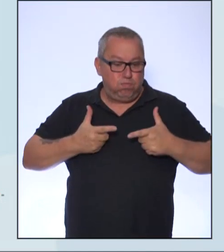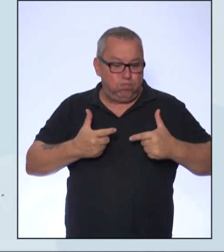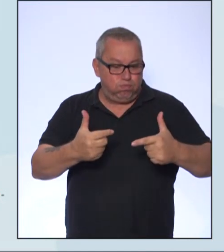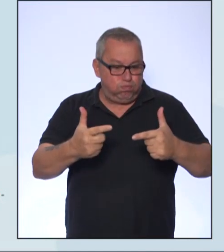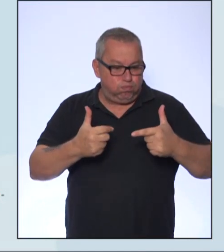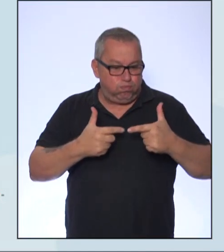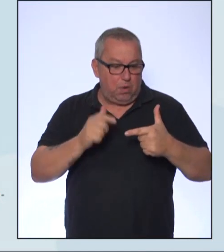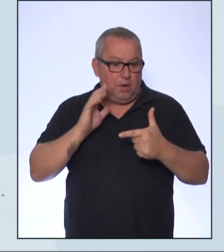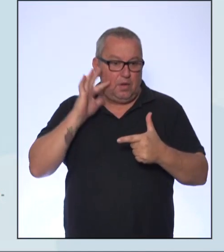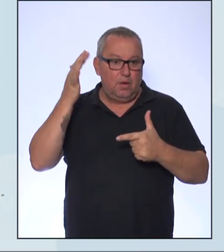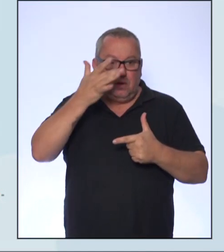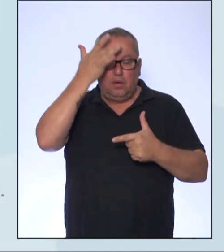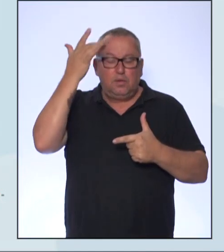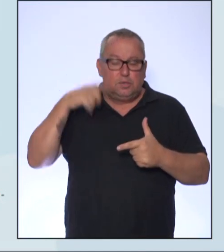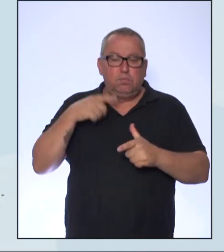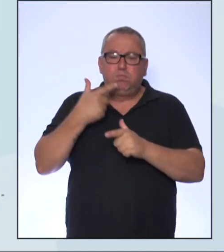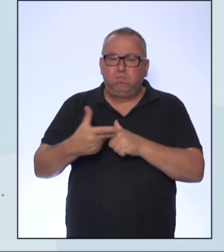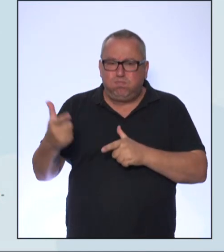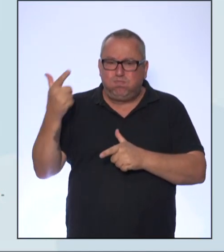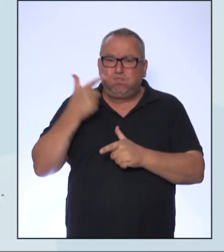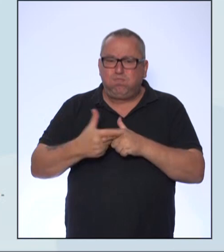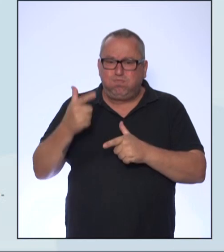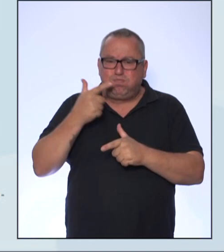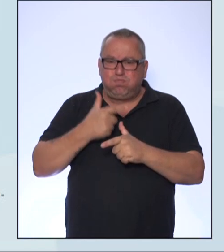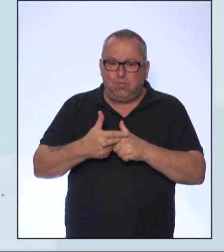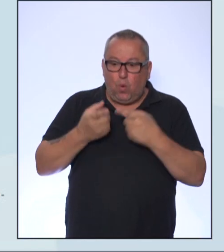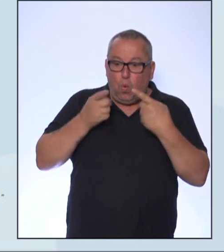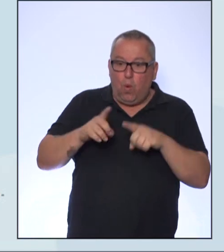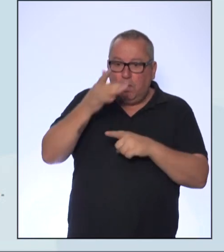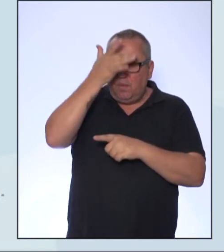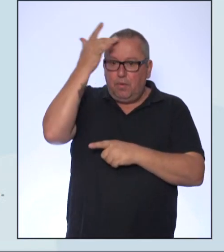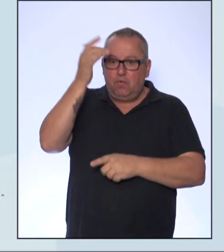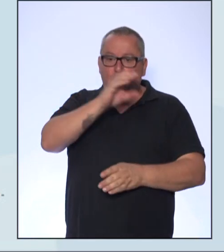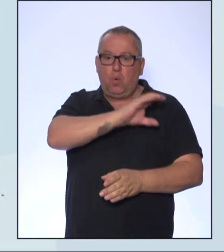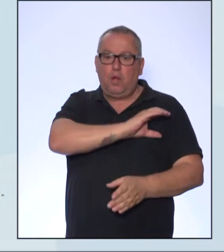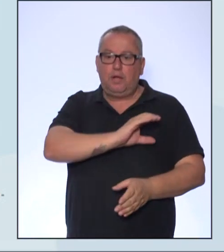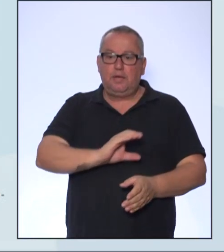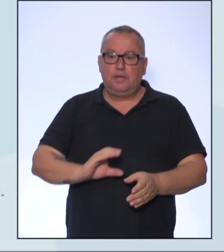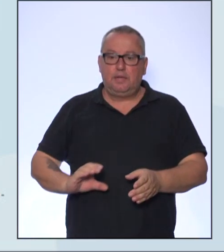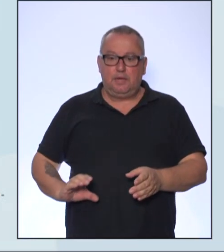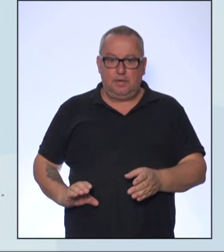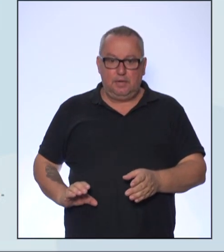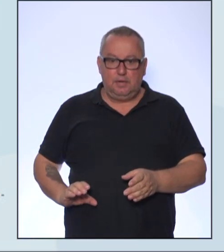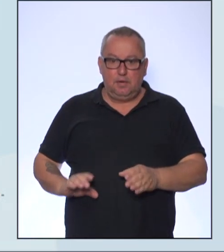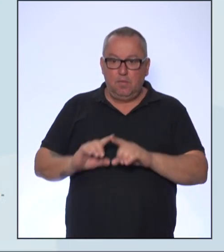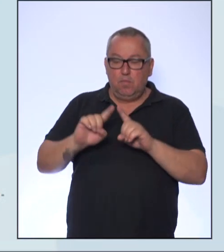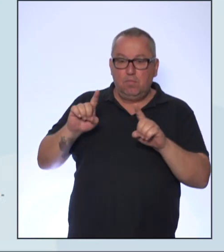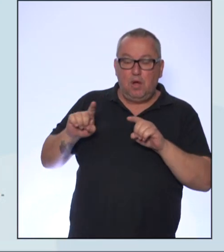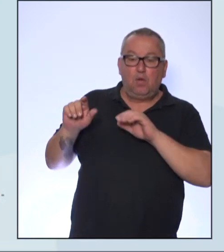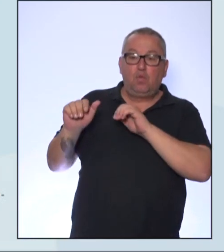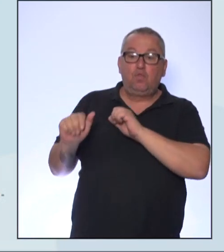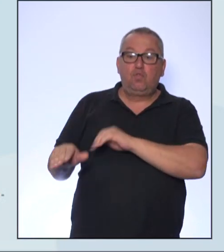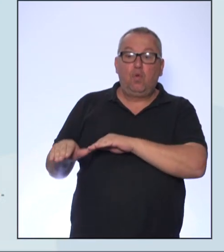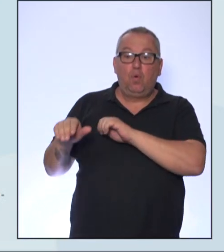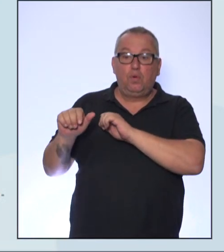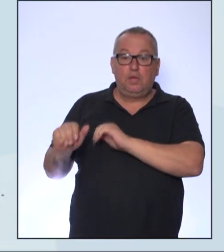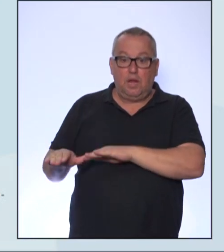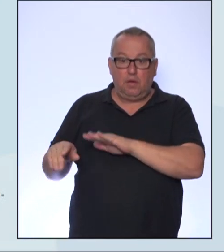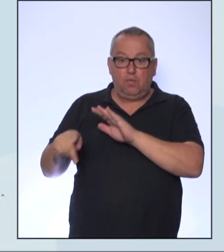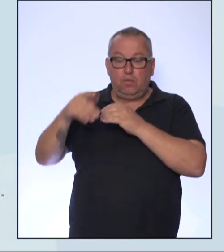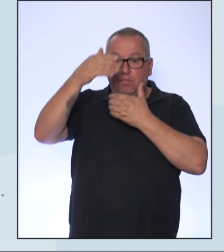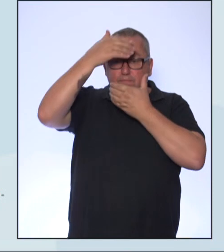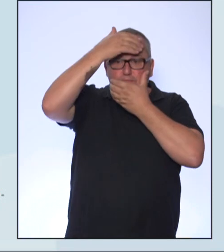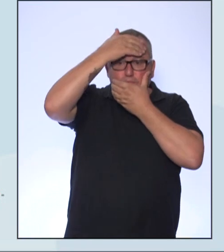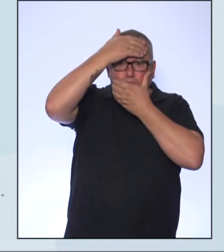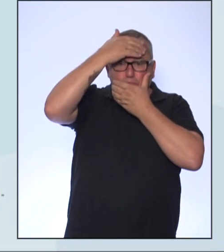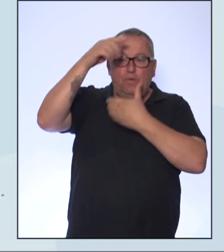cerco foi se fechando cada vez mais contra os cristãos. Já os soldados dos estados islâmicos haviam